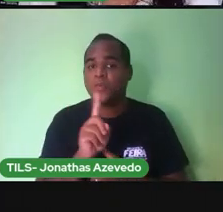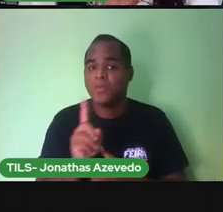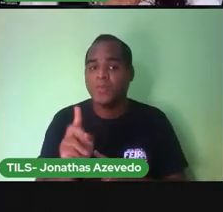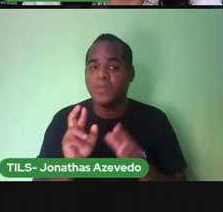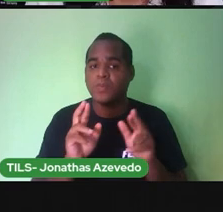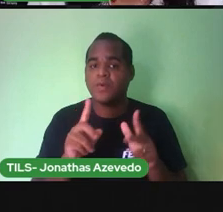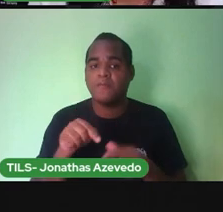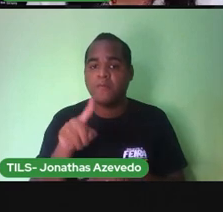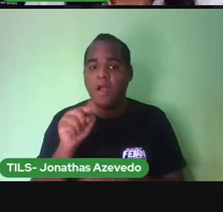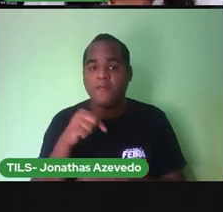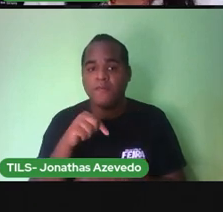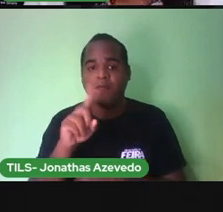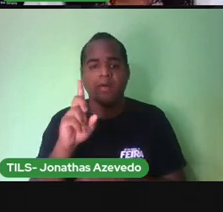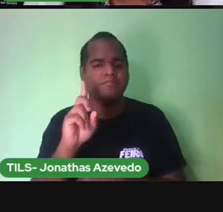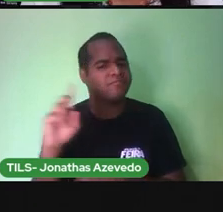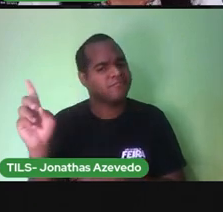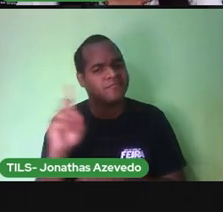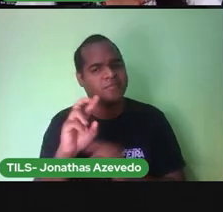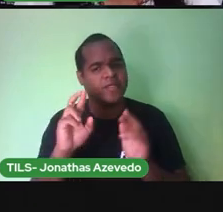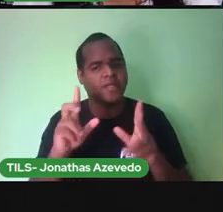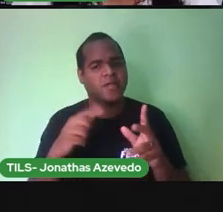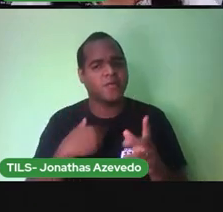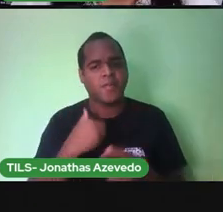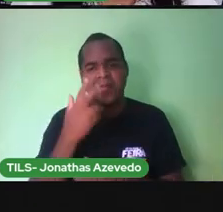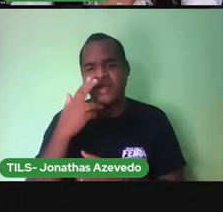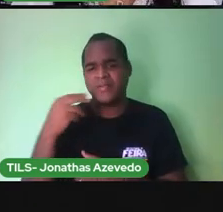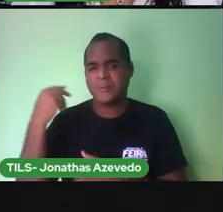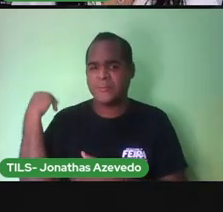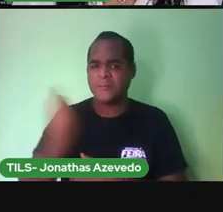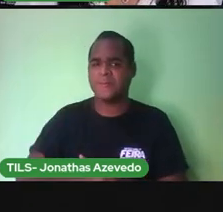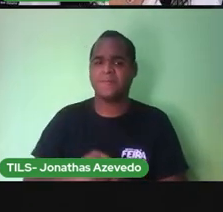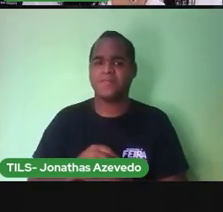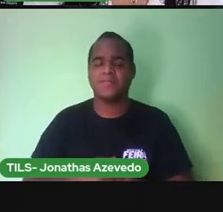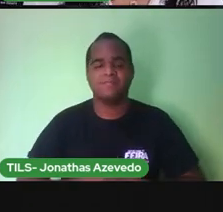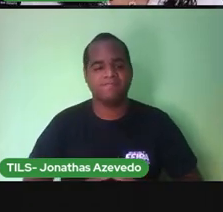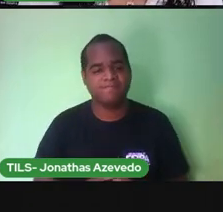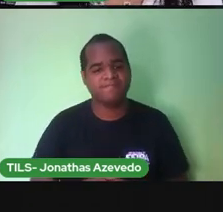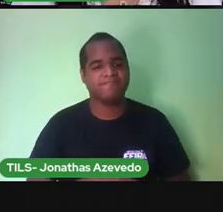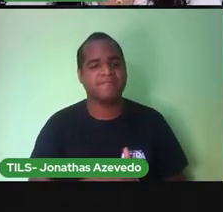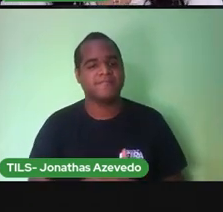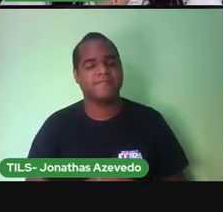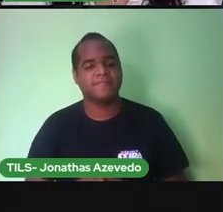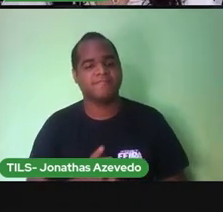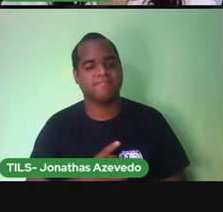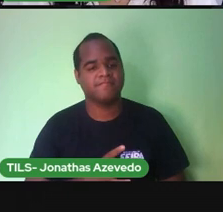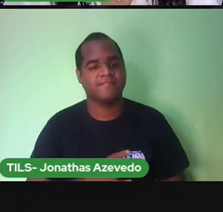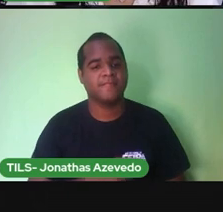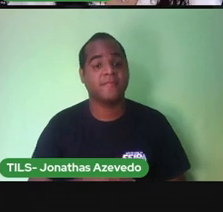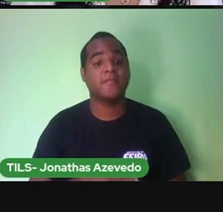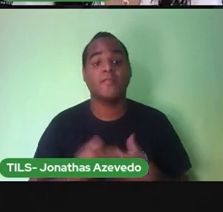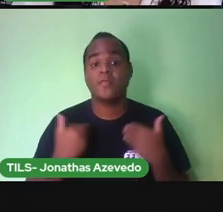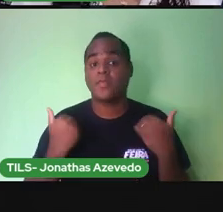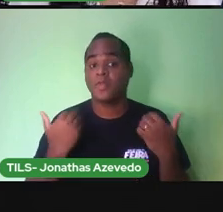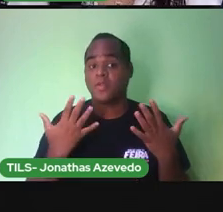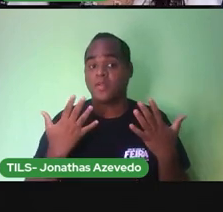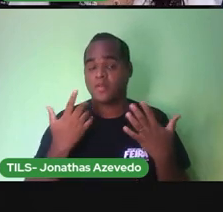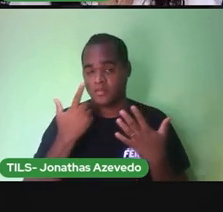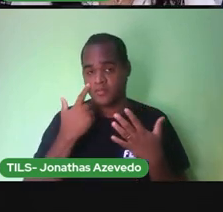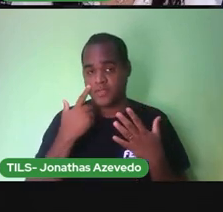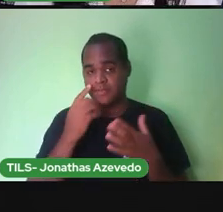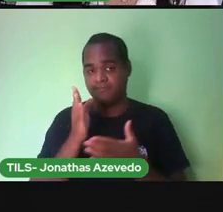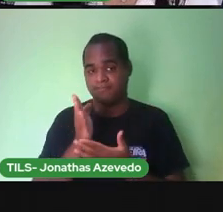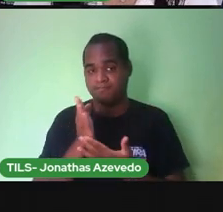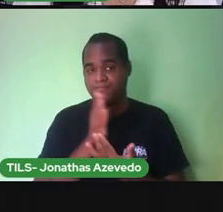Não vou lá, não vou lá, não vou lá. Tenho medo de apanhar. Olha como o espaçamento